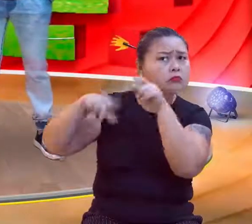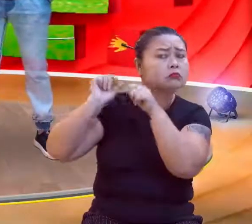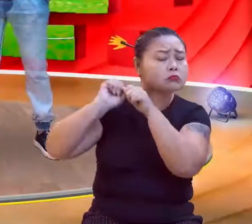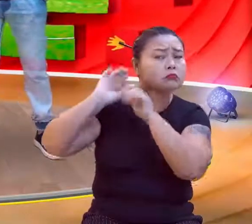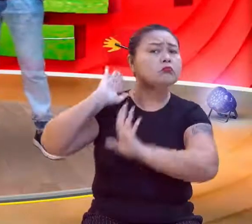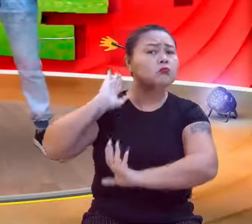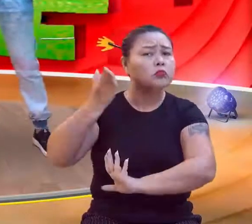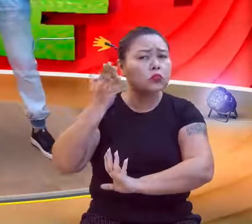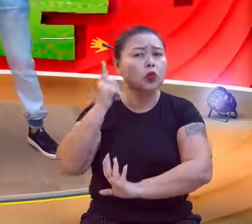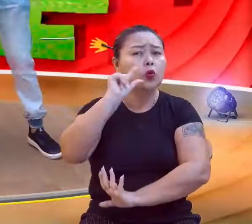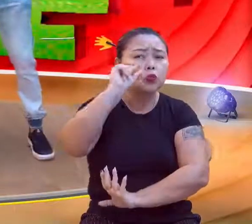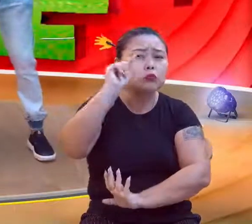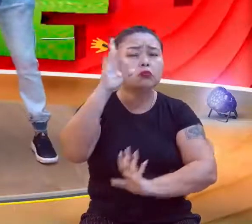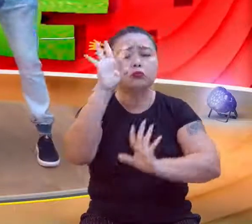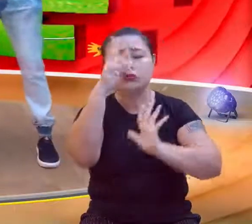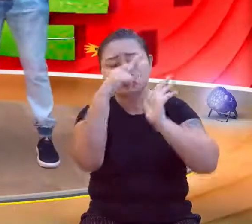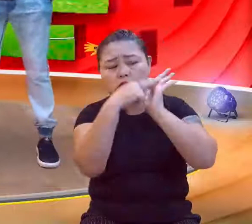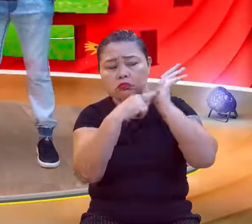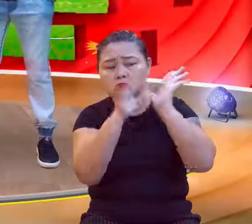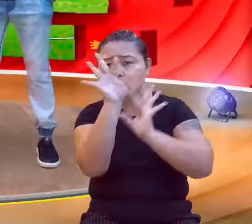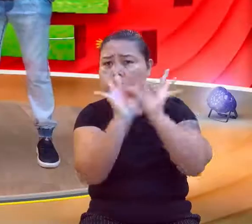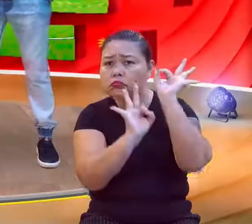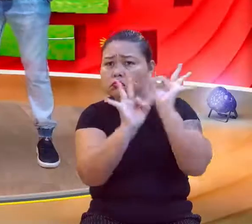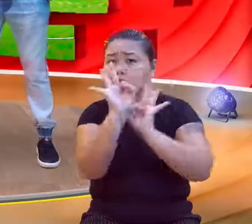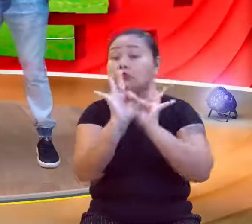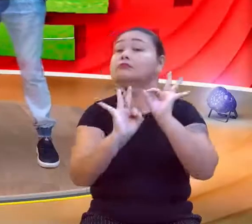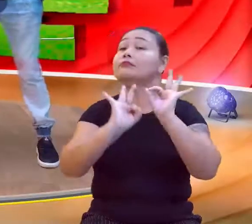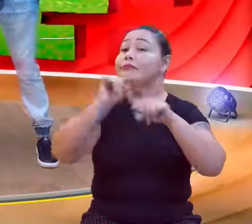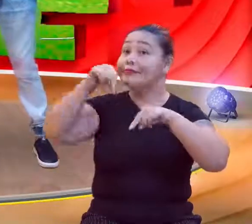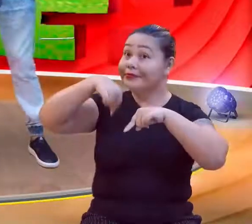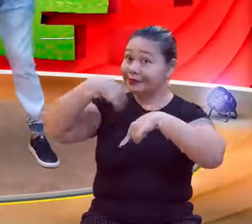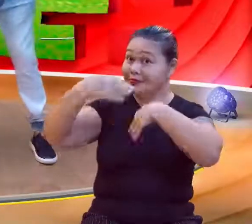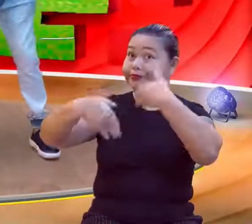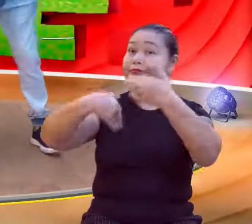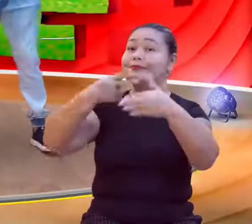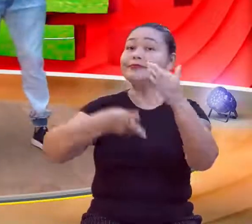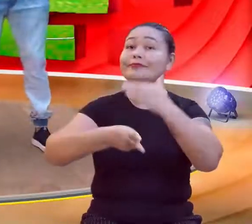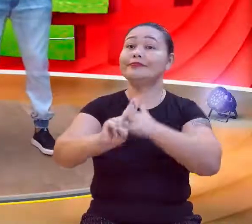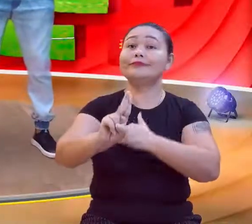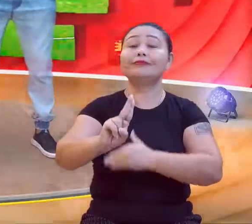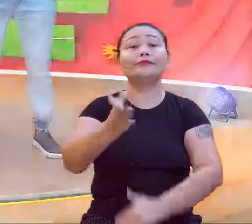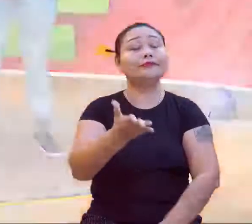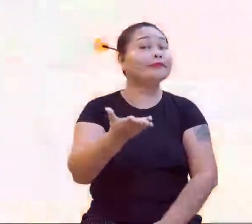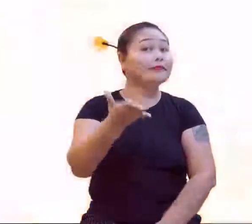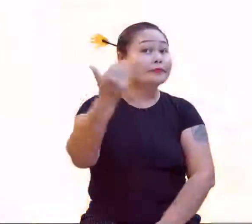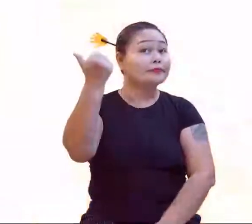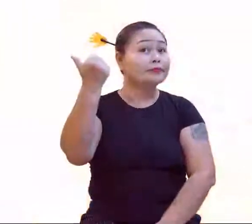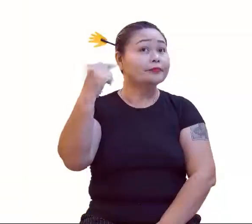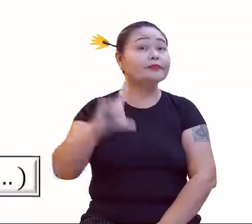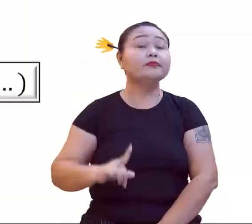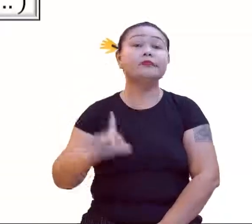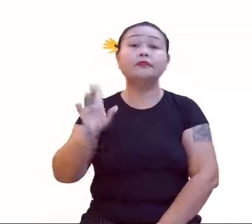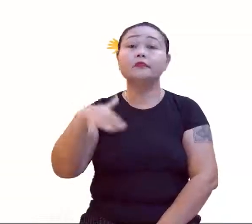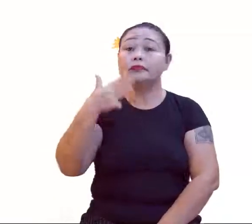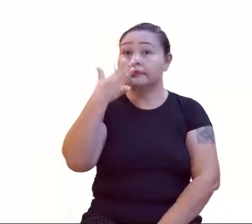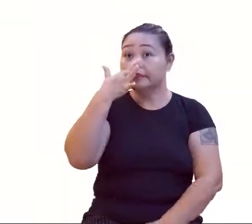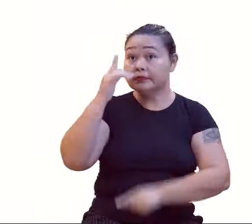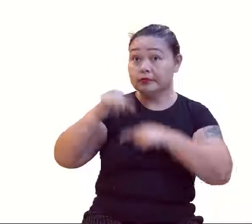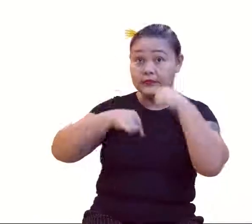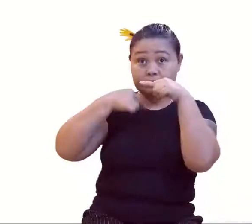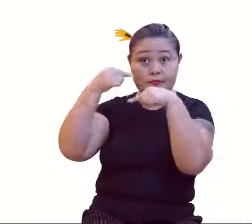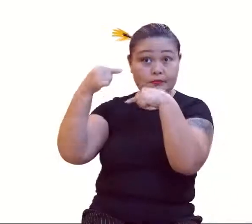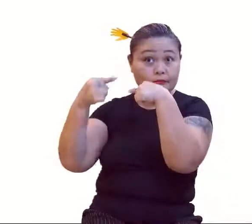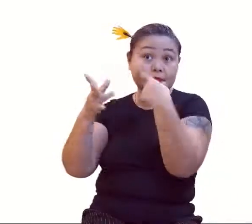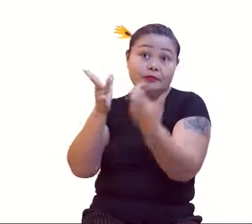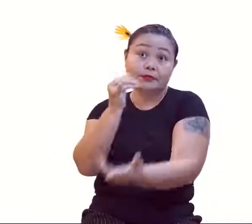um pouquinho de lei de formação e aqui a gente só vai dar continuidade, tá certo? Então, vamos lá? Então, quando a gente observa uma sequência, por